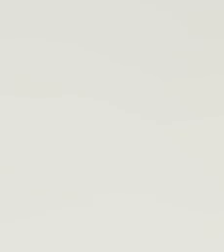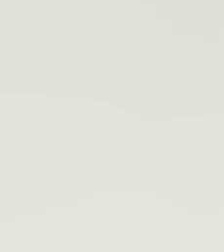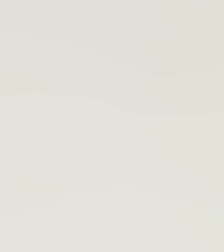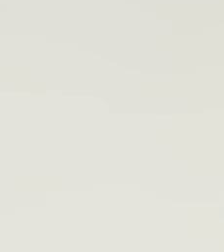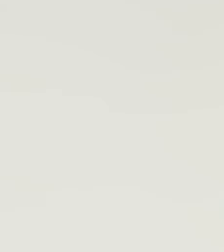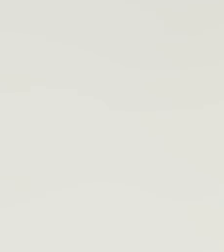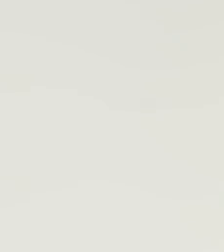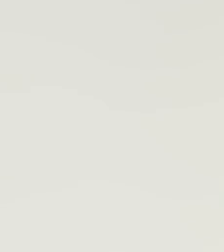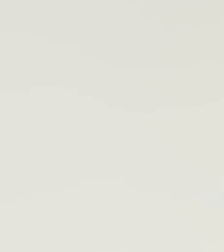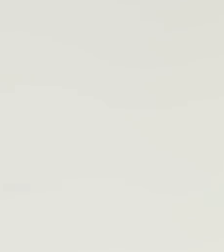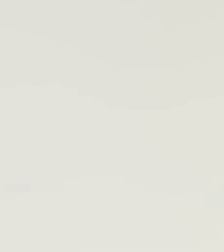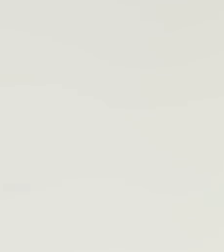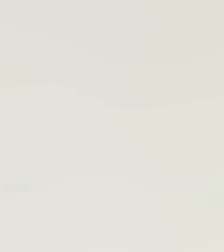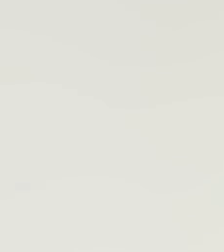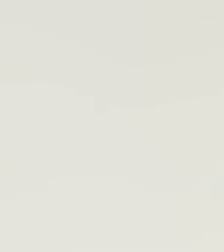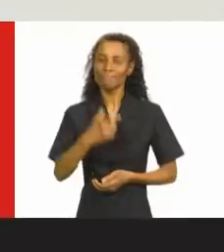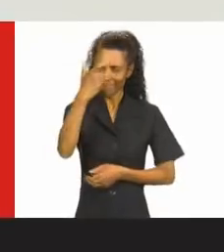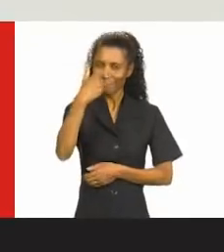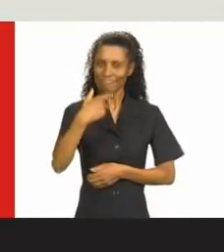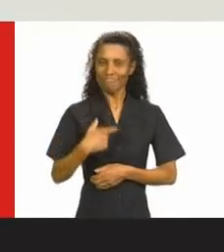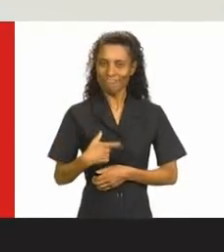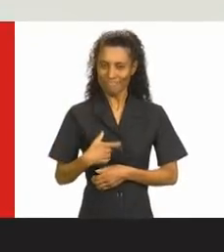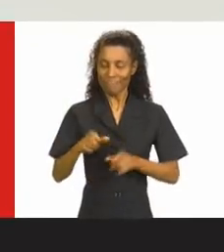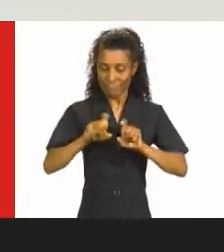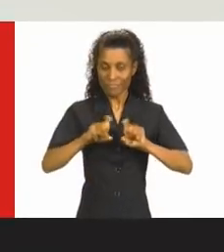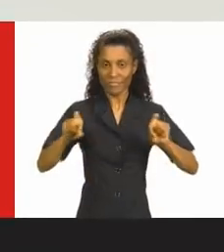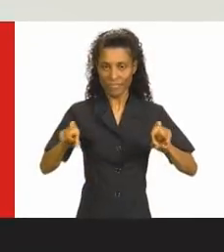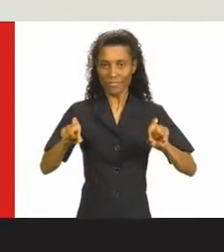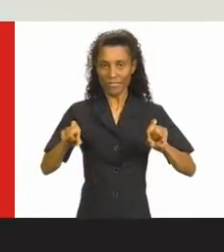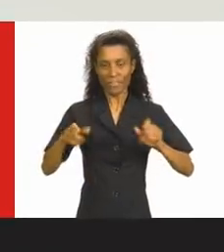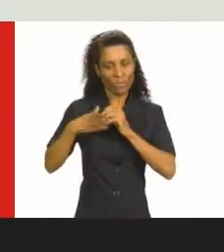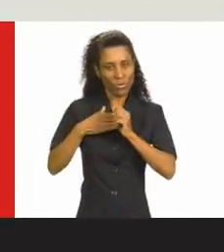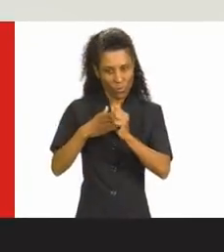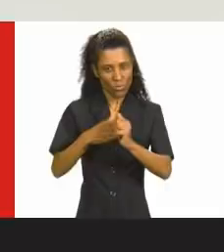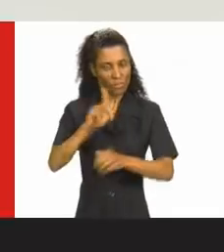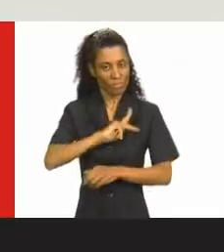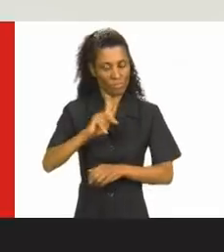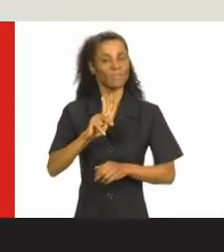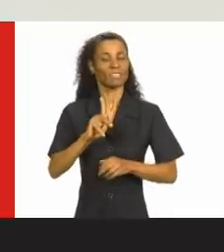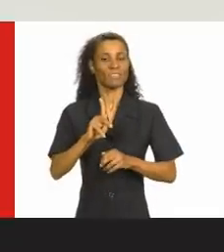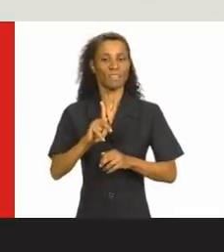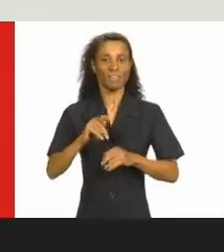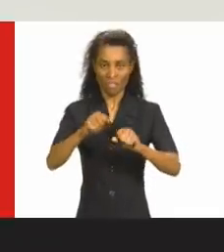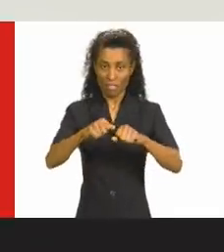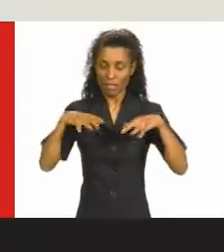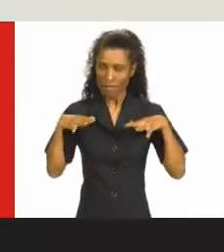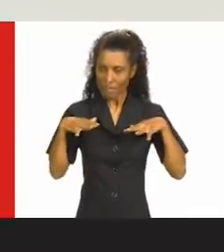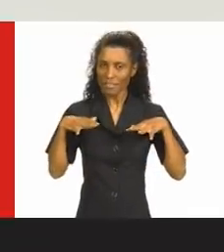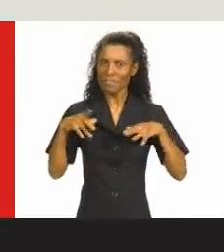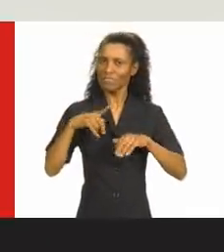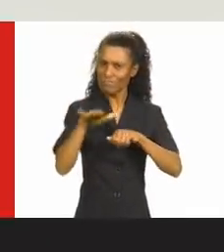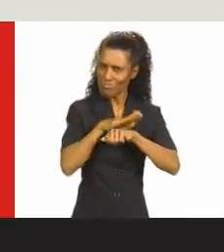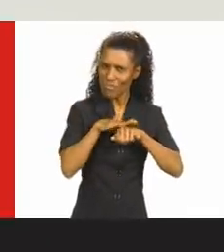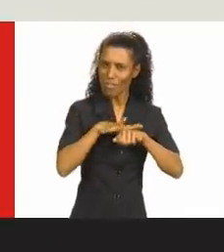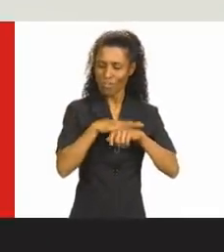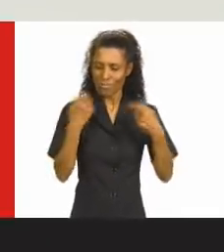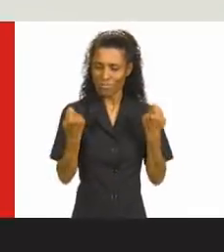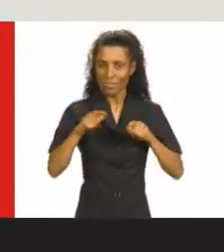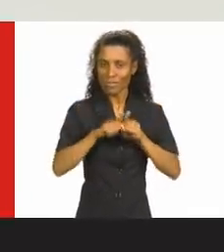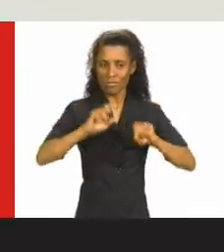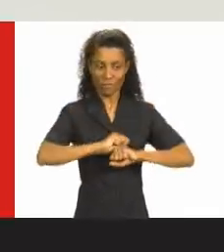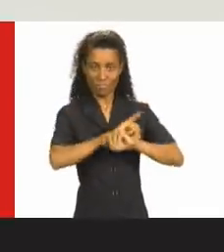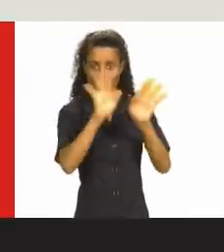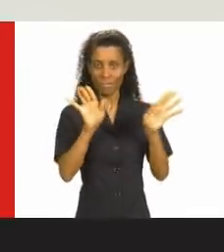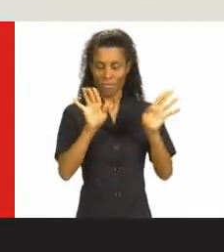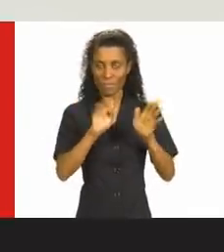Vote nos deputados estaduais do MDB. Sou Edson Brum, 15200. Conduzi a presidência da Assembleia Legislativa com austeridade,